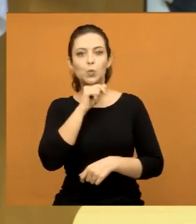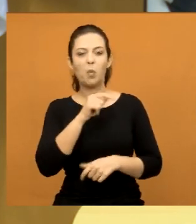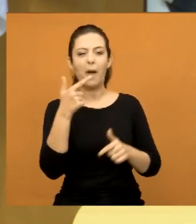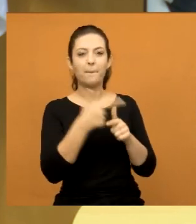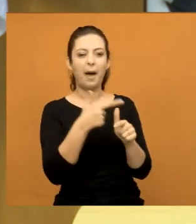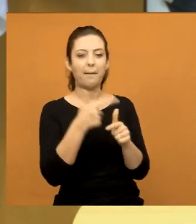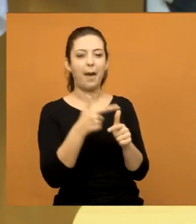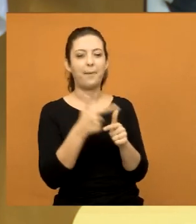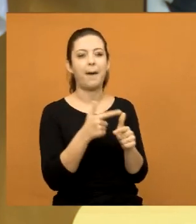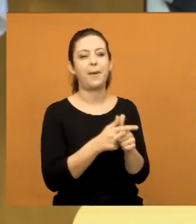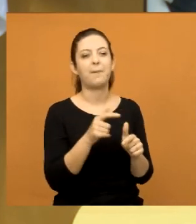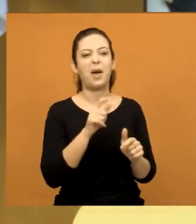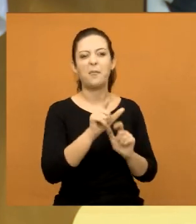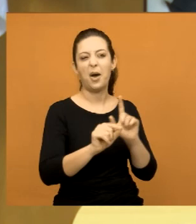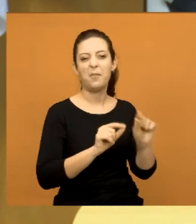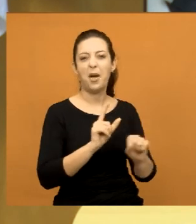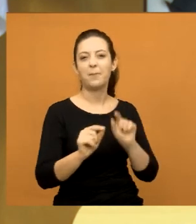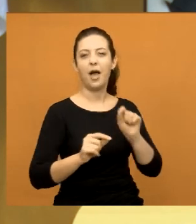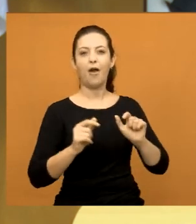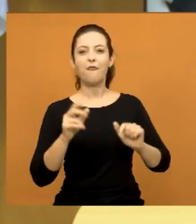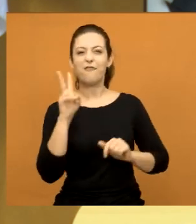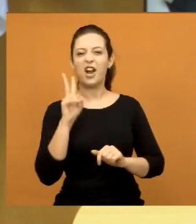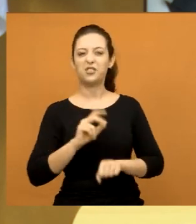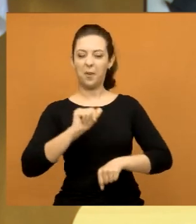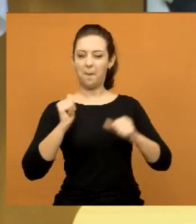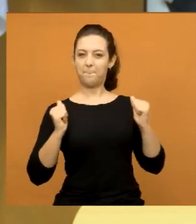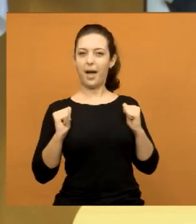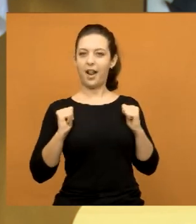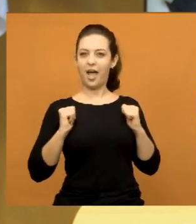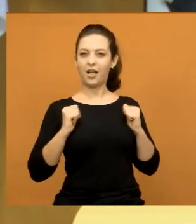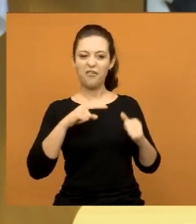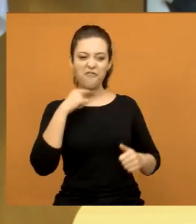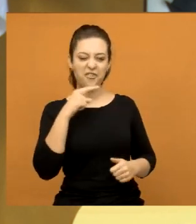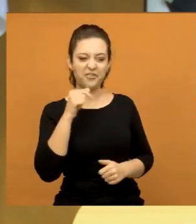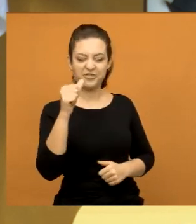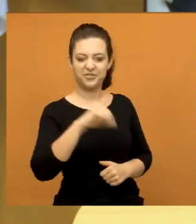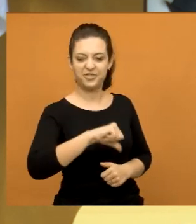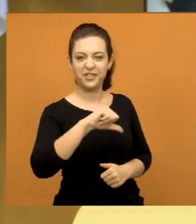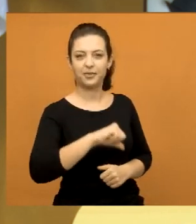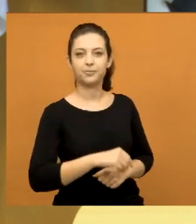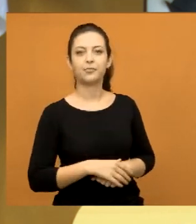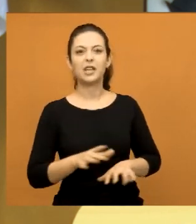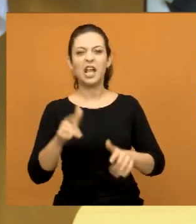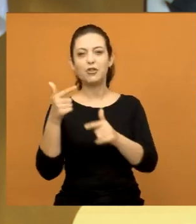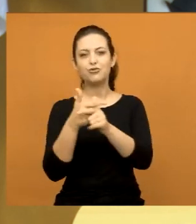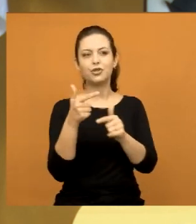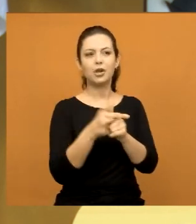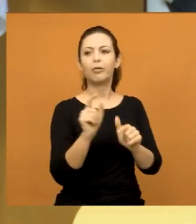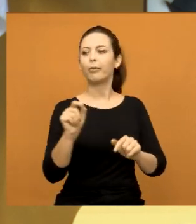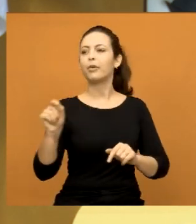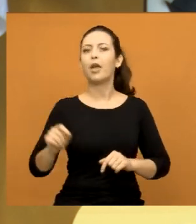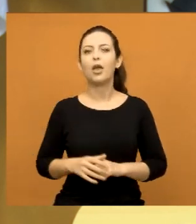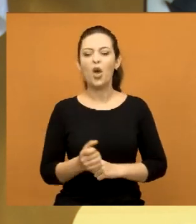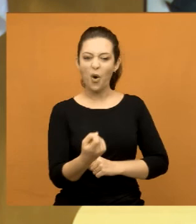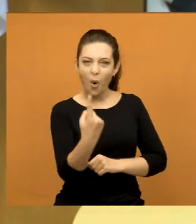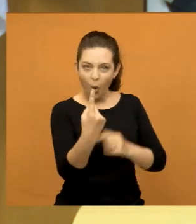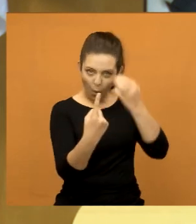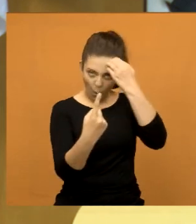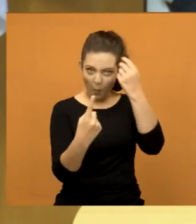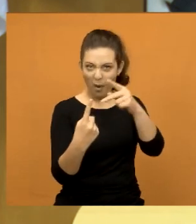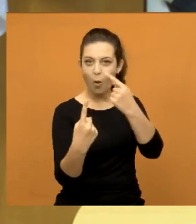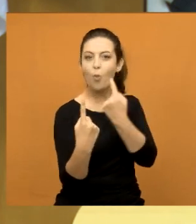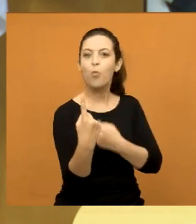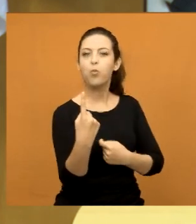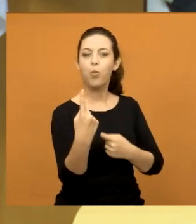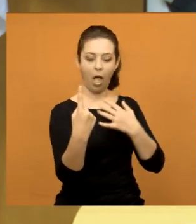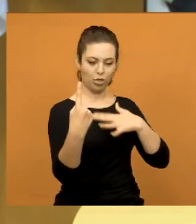xingando que os vereadores aqui não fazem nada, não valem nada. Calma aí, sai xingando quem? Por um, a gente acaba